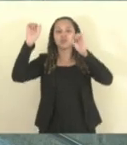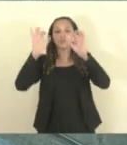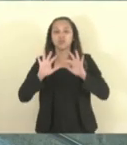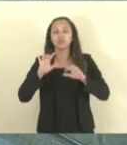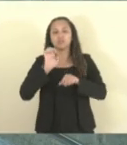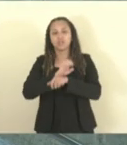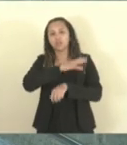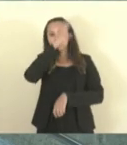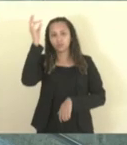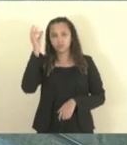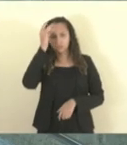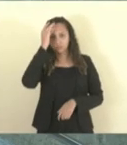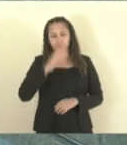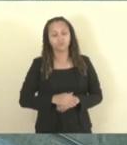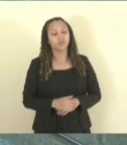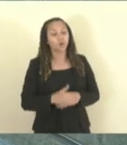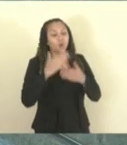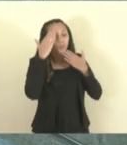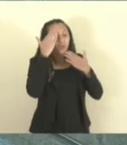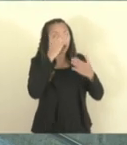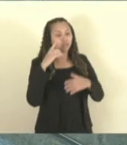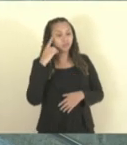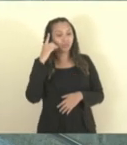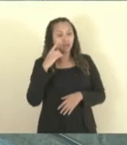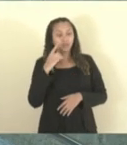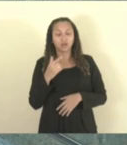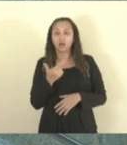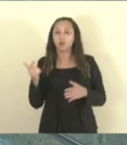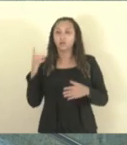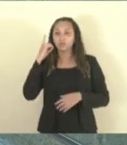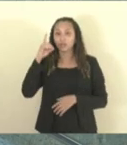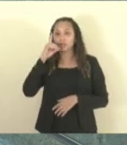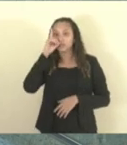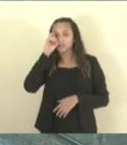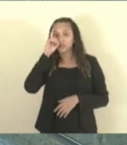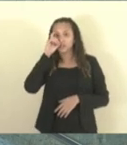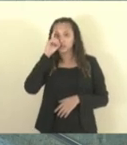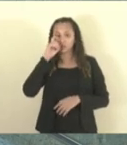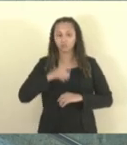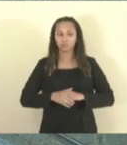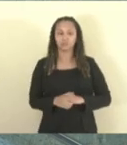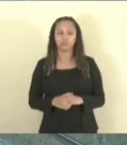Muito obrigado, deputado Alcântaro Filho. Com a palavra, deputado Deninho Silva.